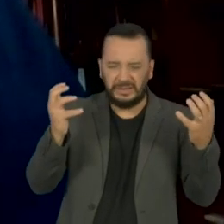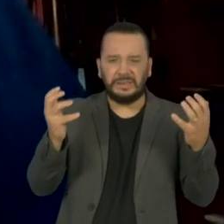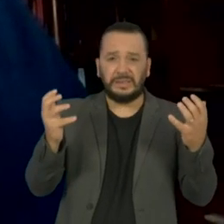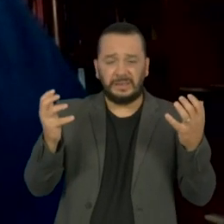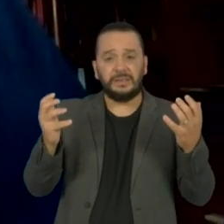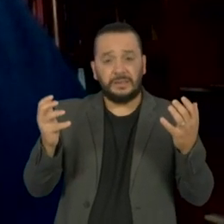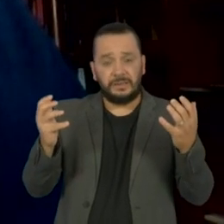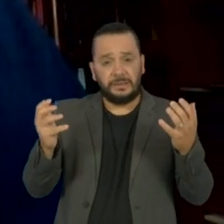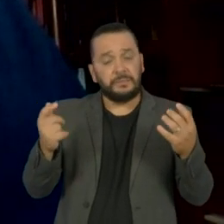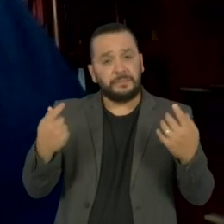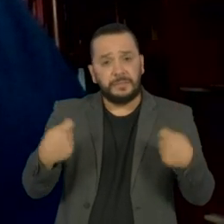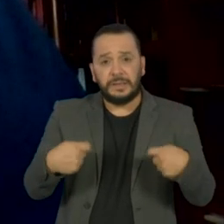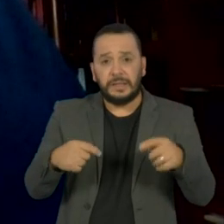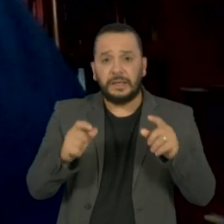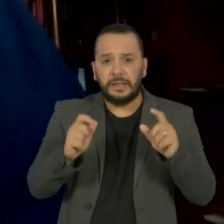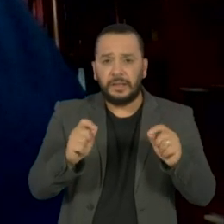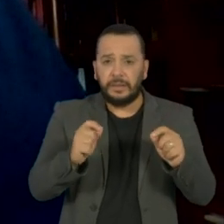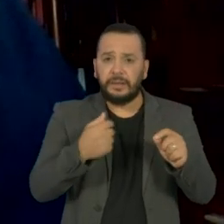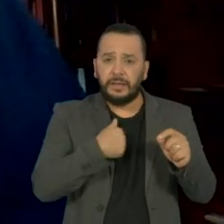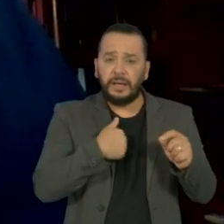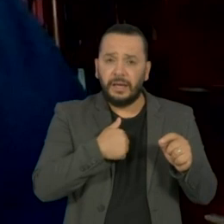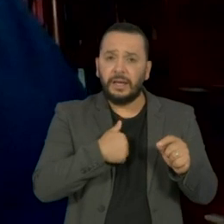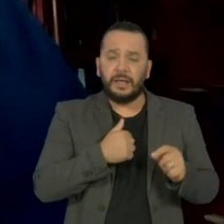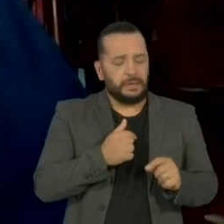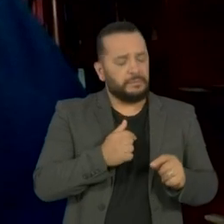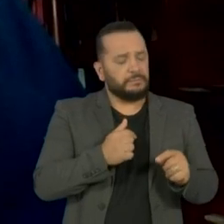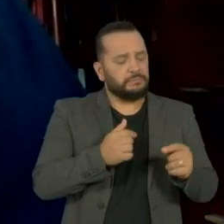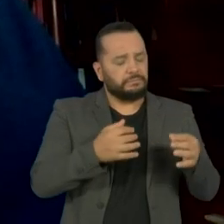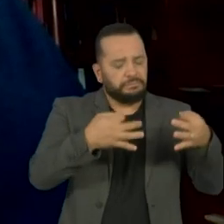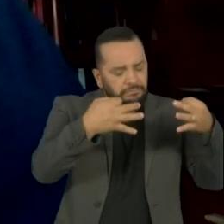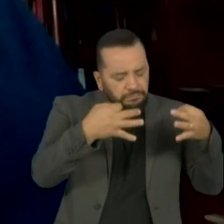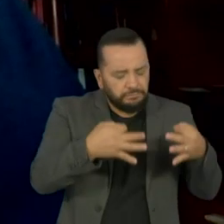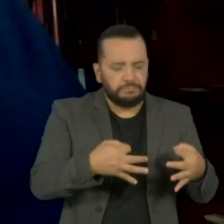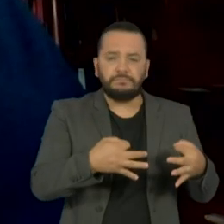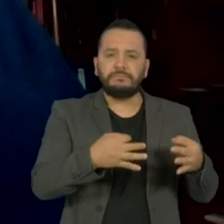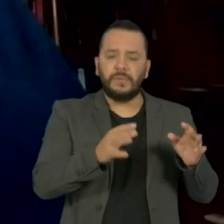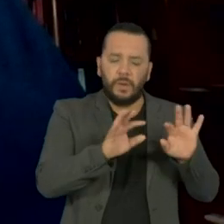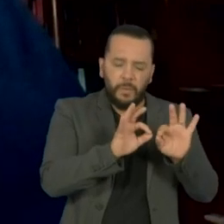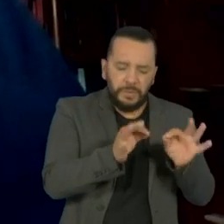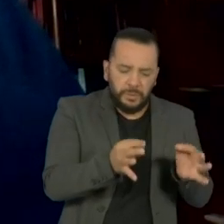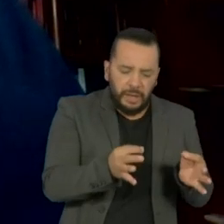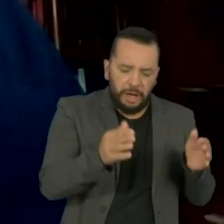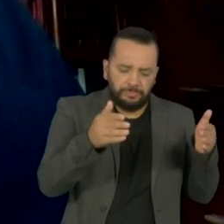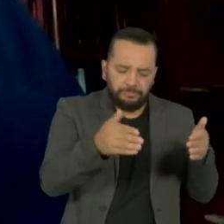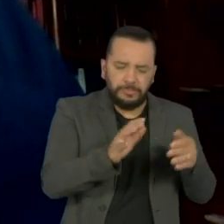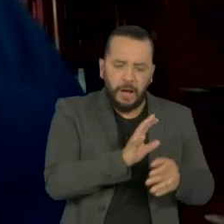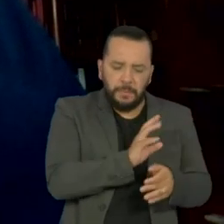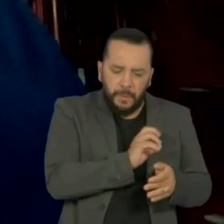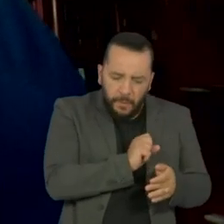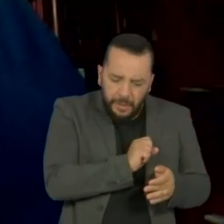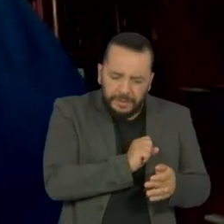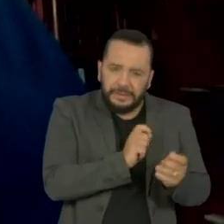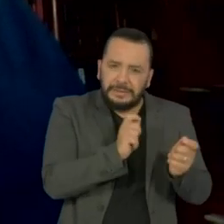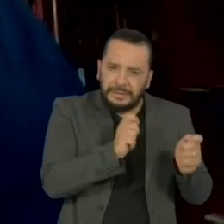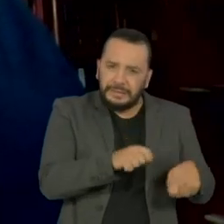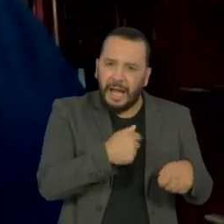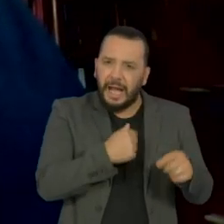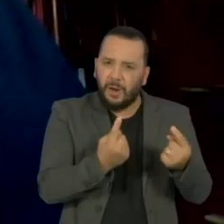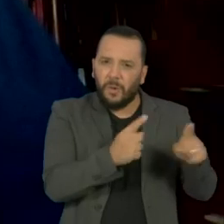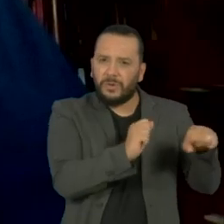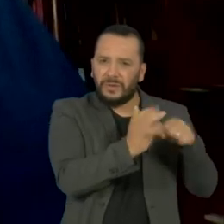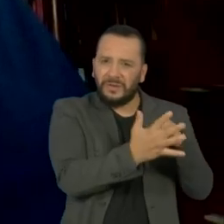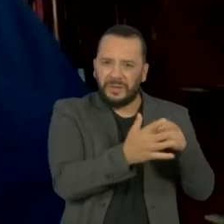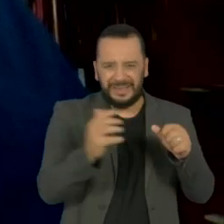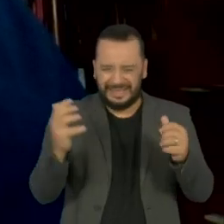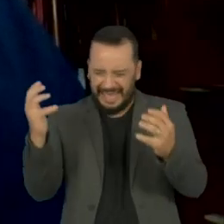que a gente deve ter para enfrentar essa situação tão dolorosa. Quando a gente vê um certo destrato com